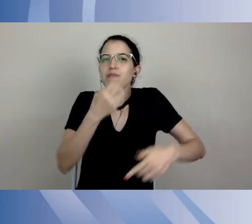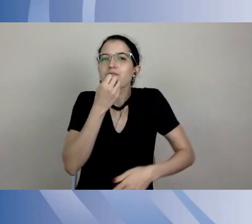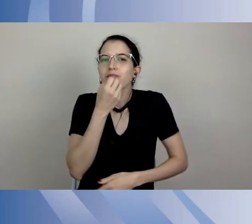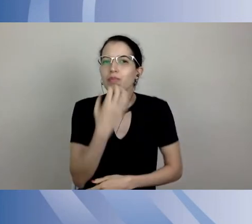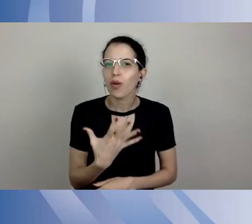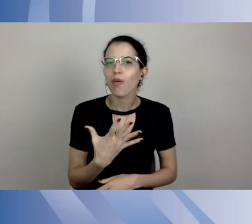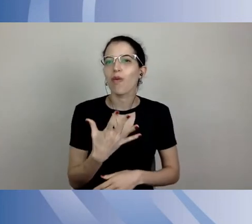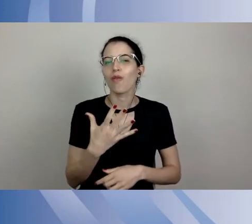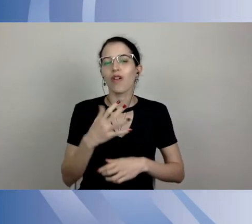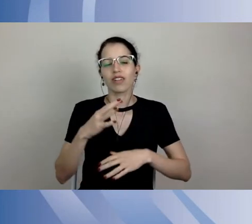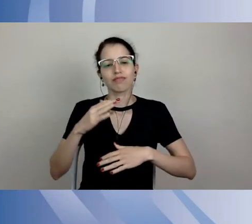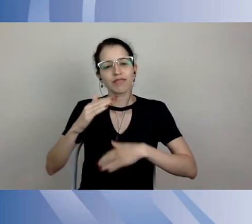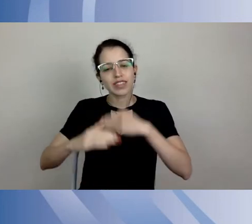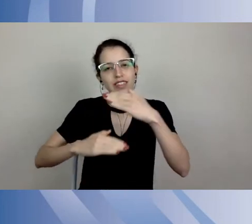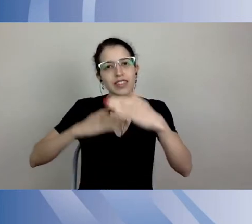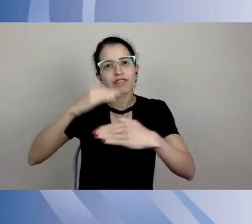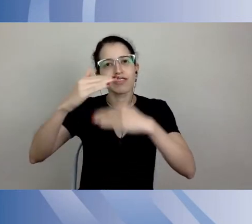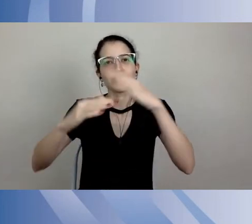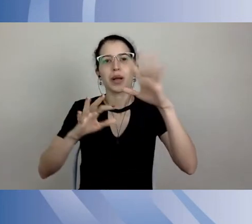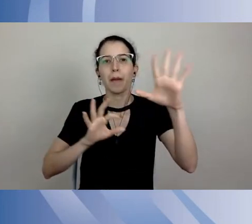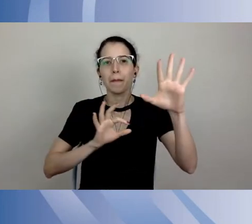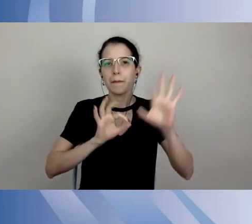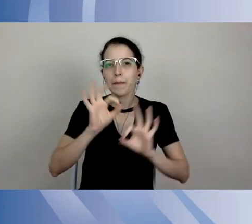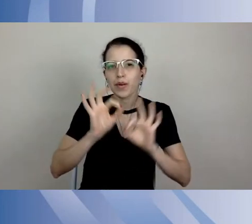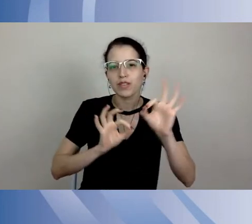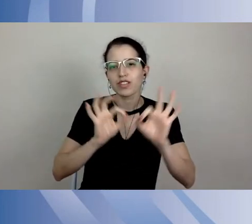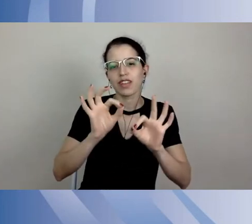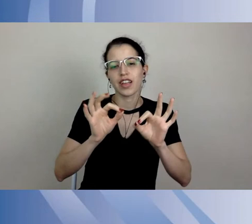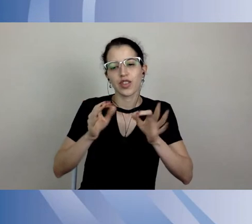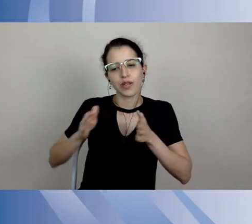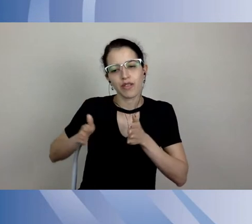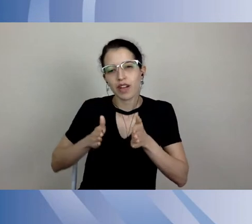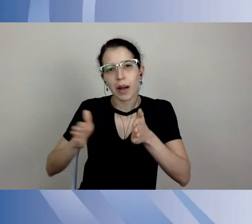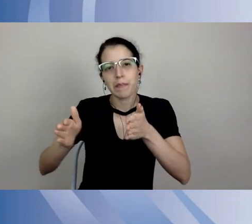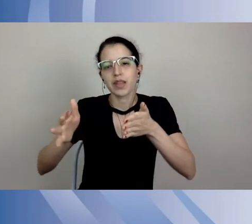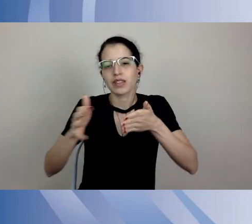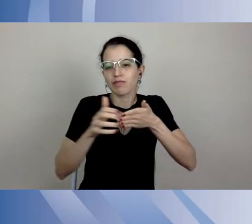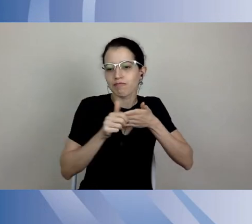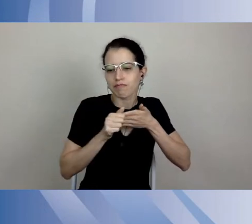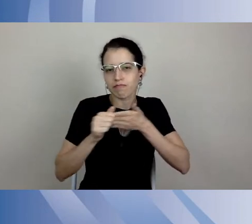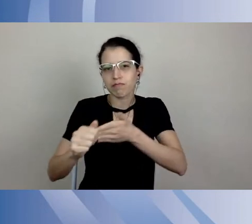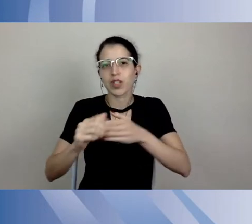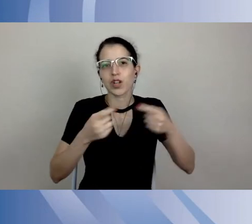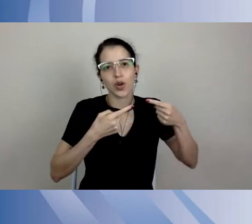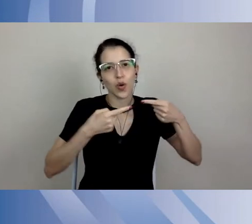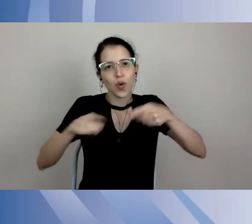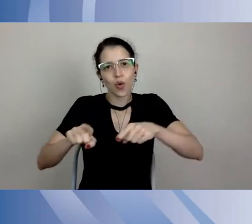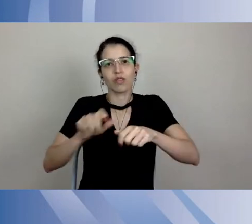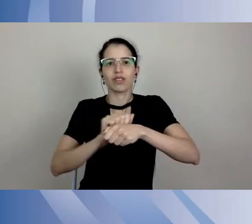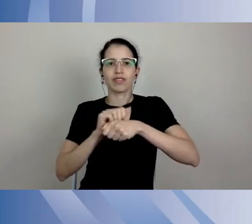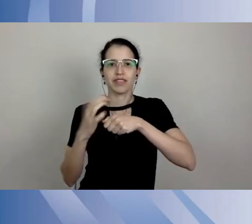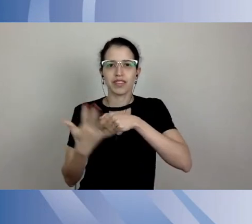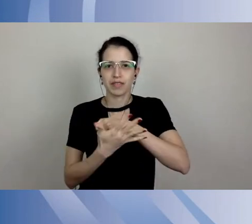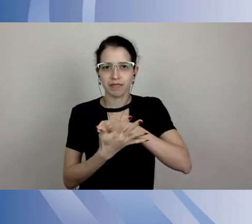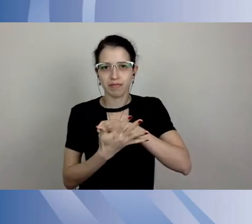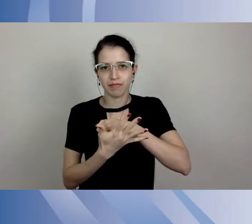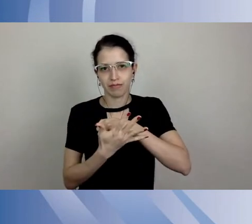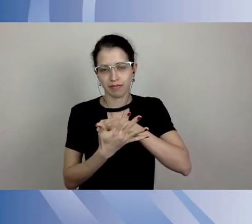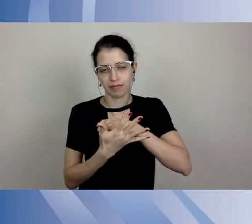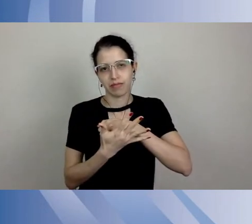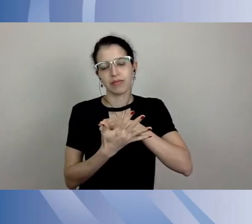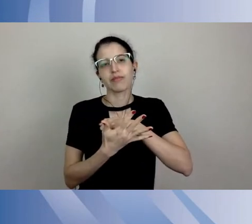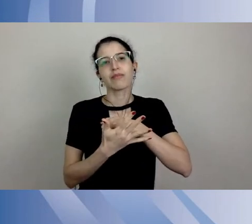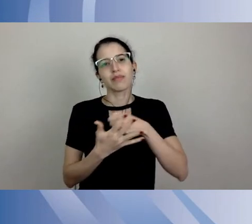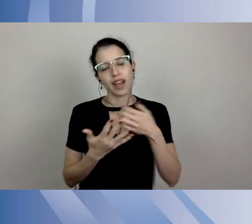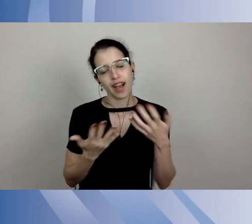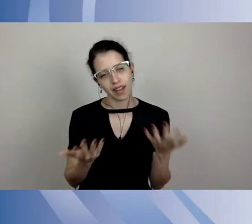projetos e criarmos caminhos para combater na COVID, com certeza combater na COVID, aí